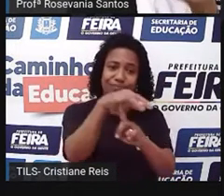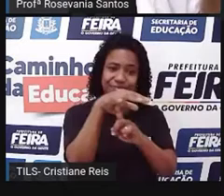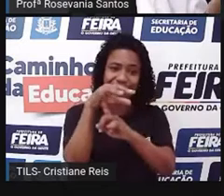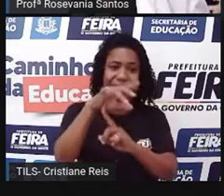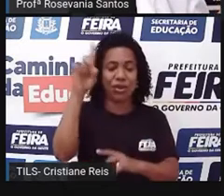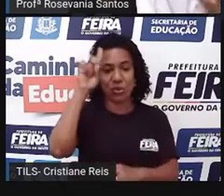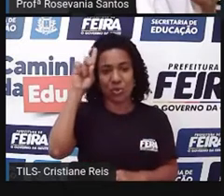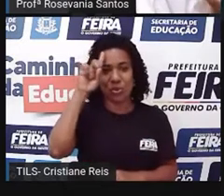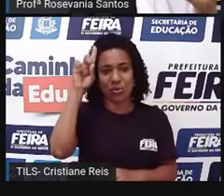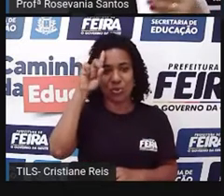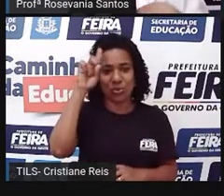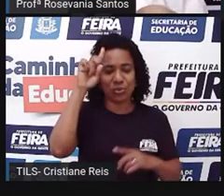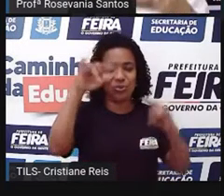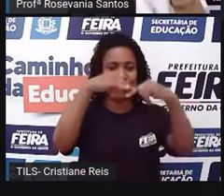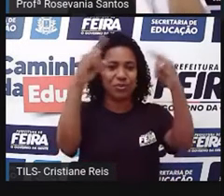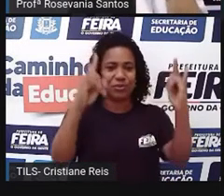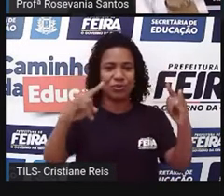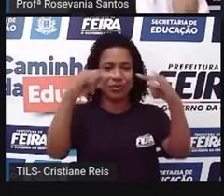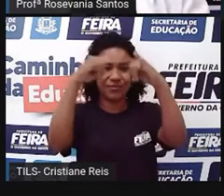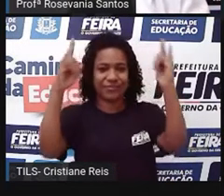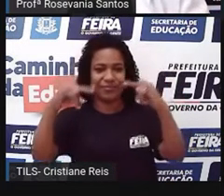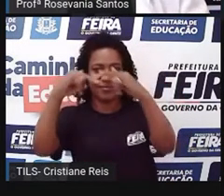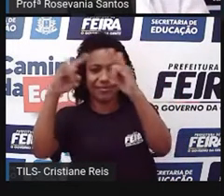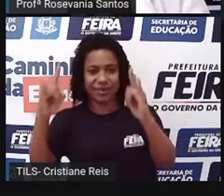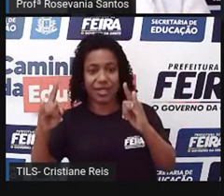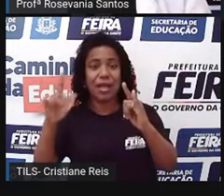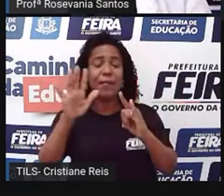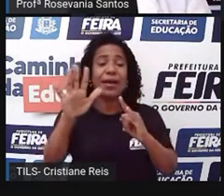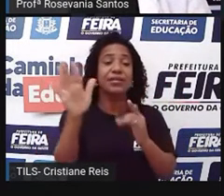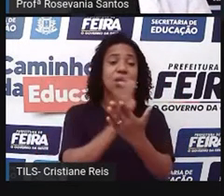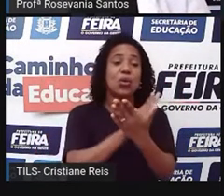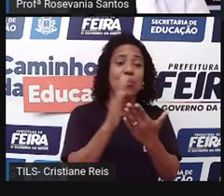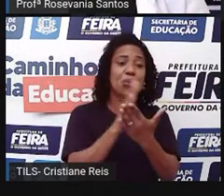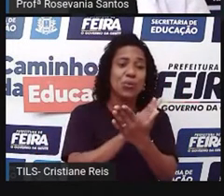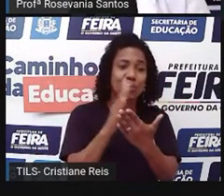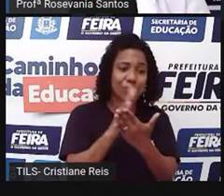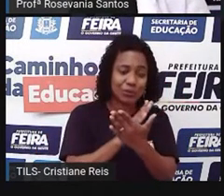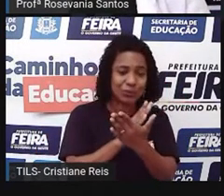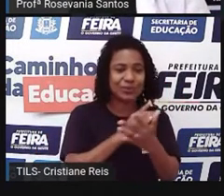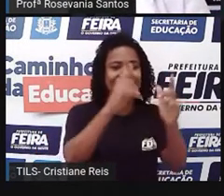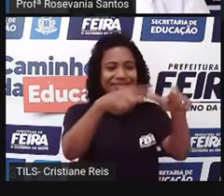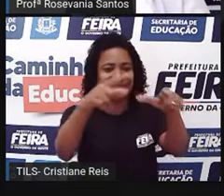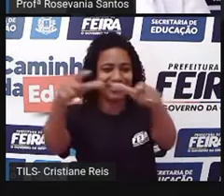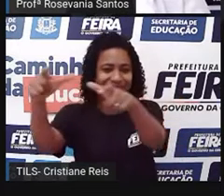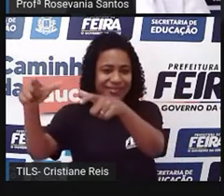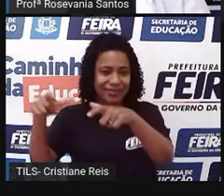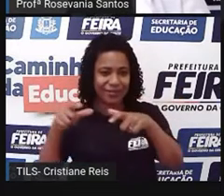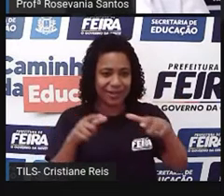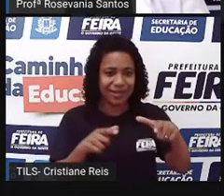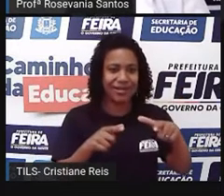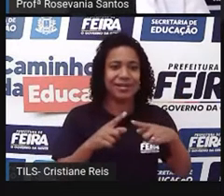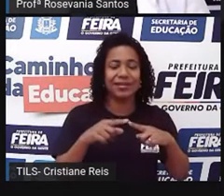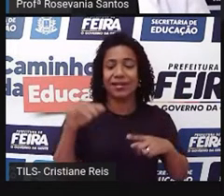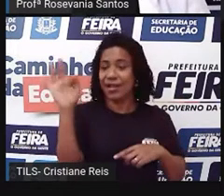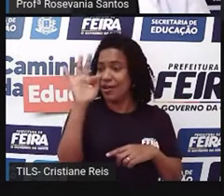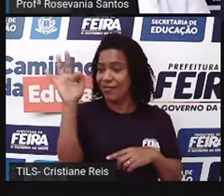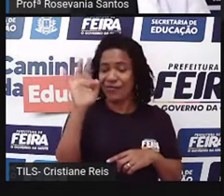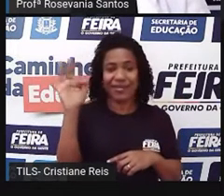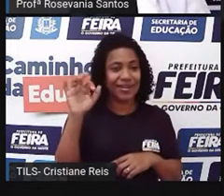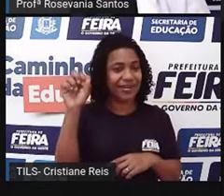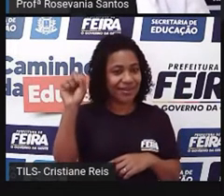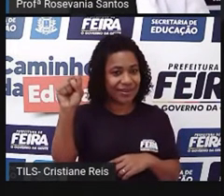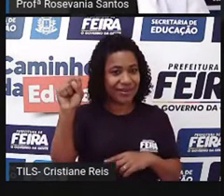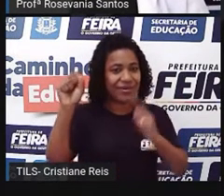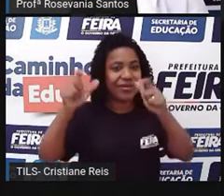apesar de algumas barracas ficarem abertas, a gente tem aquele dia ali que é específico, como, por exemplo, a feira do Casebe mesmo,